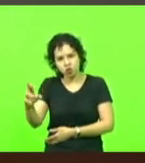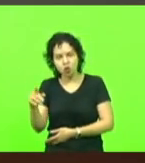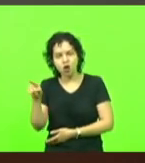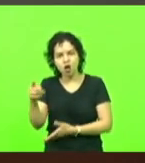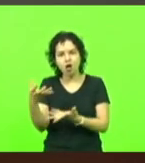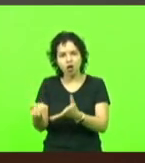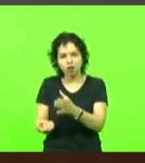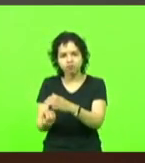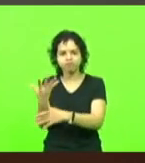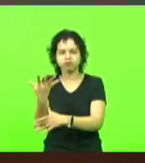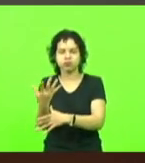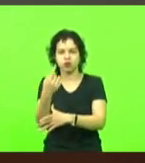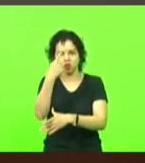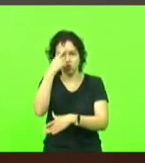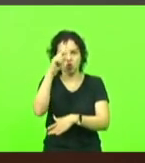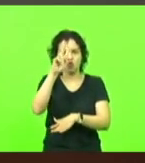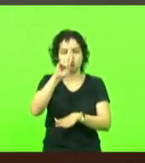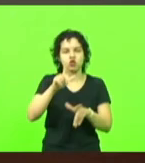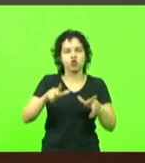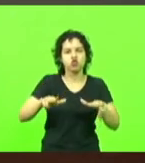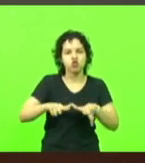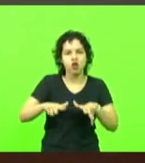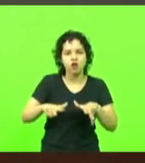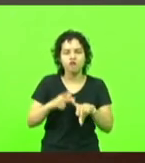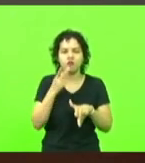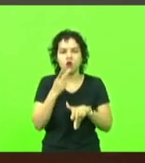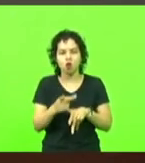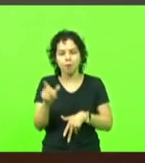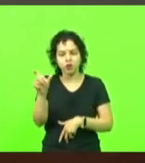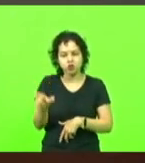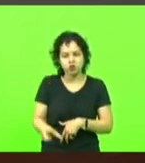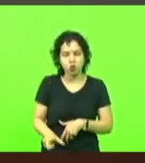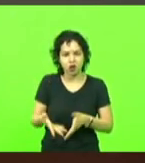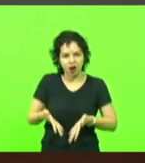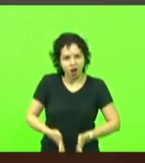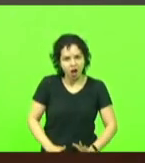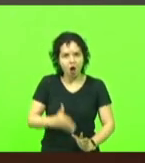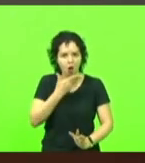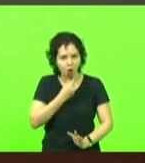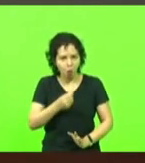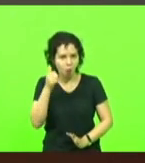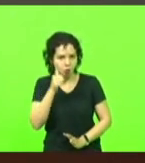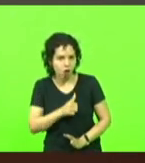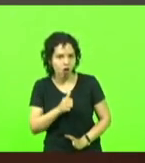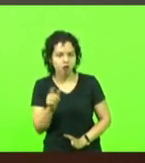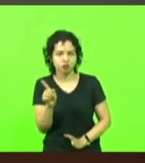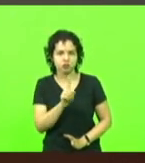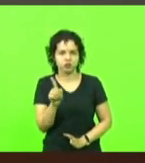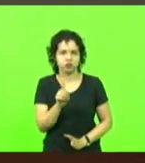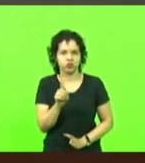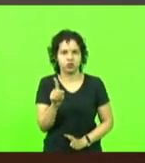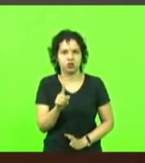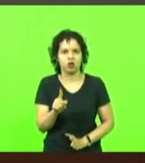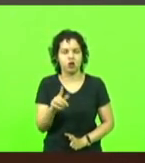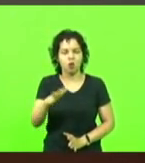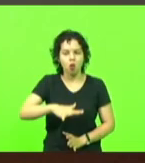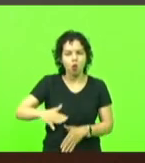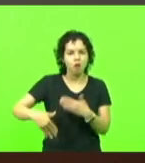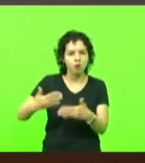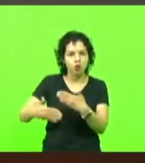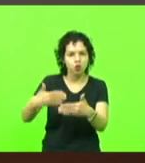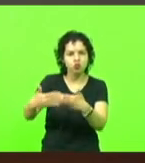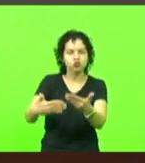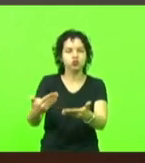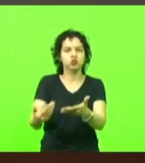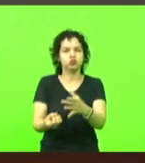ideologia de gênero dizendo que ninguém nasce masculino ou feminino que é o meio que vai produzir a orientação